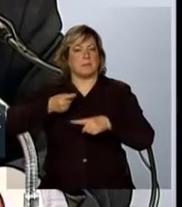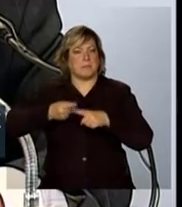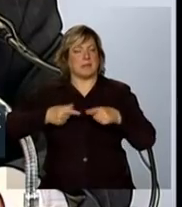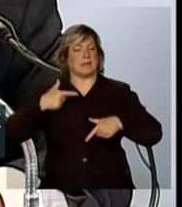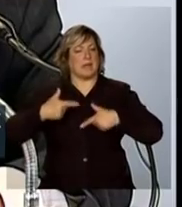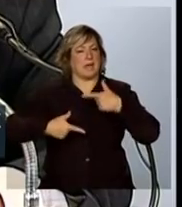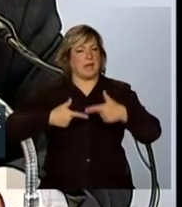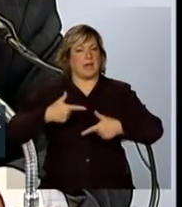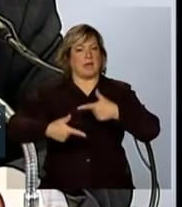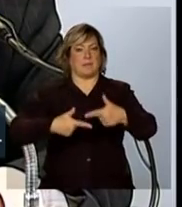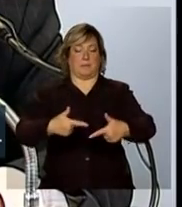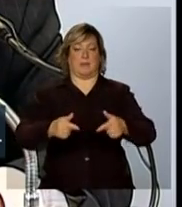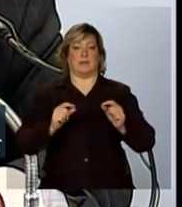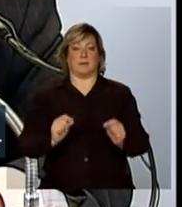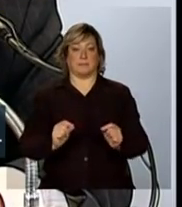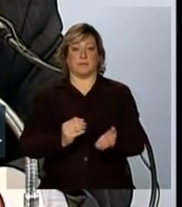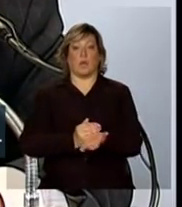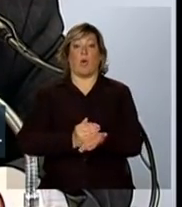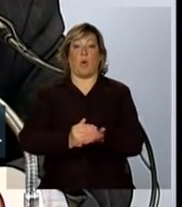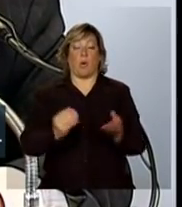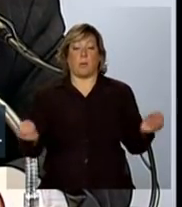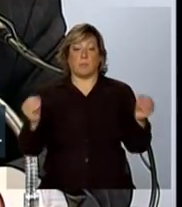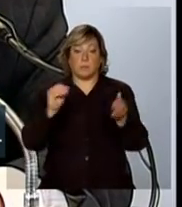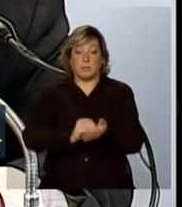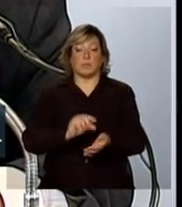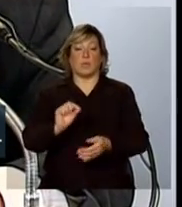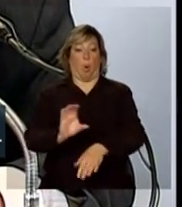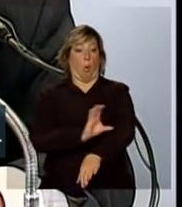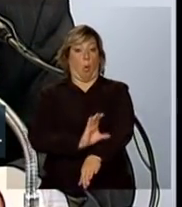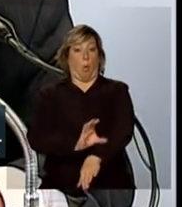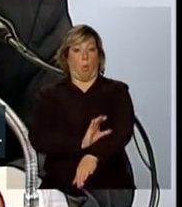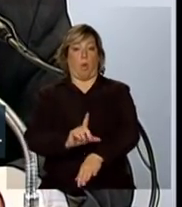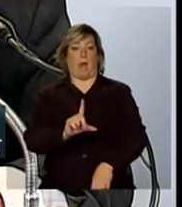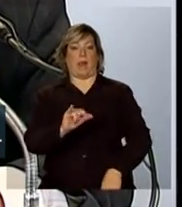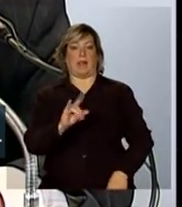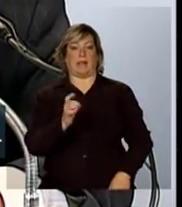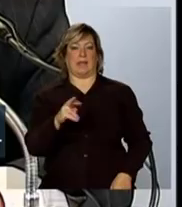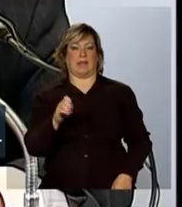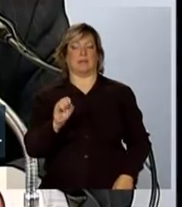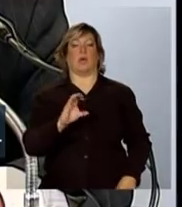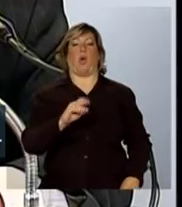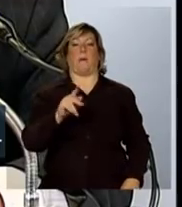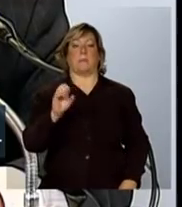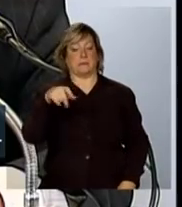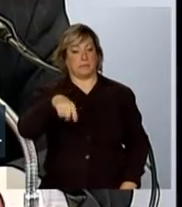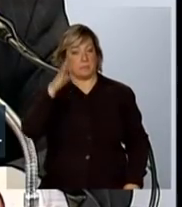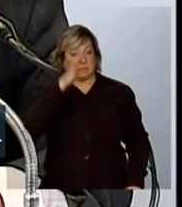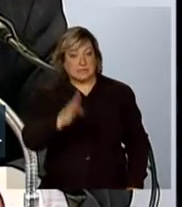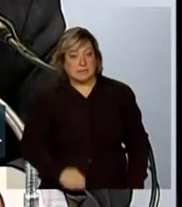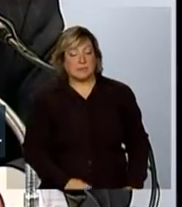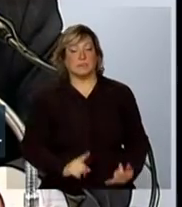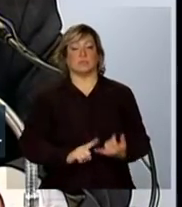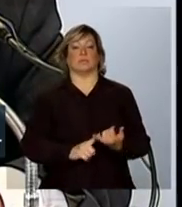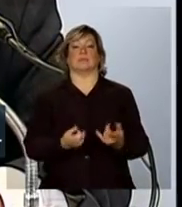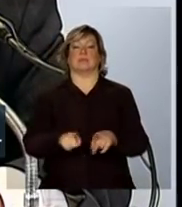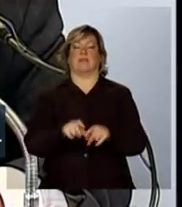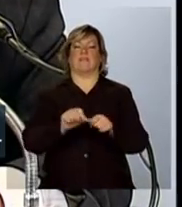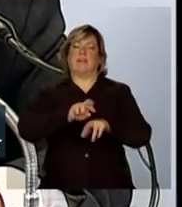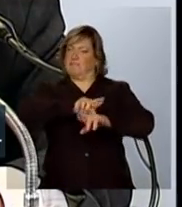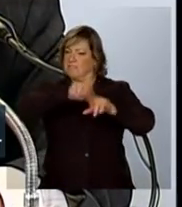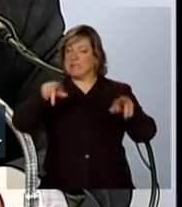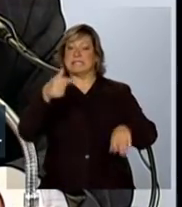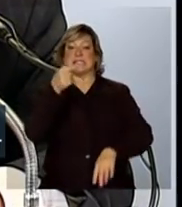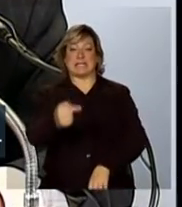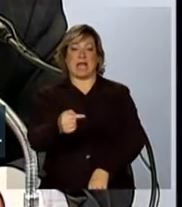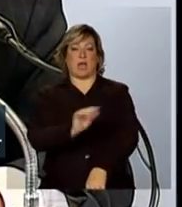Começando com a introdução dos cursos de líderes da OPAS no Brasil, fizemos uma série de sete